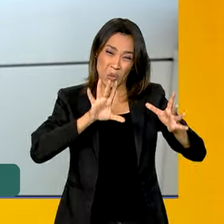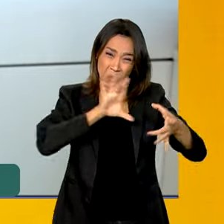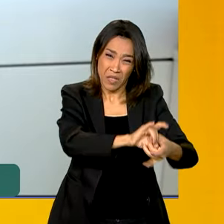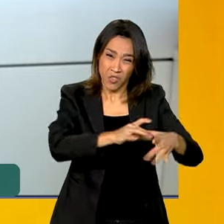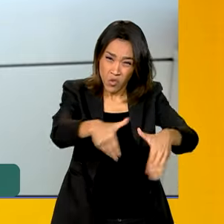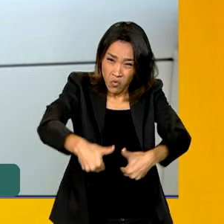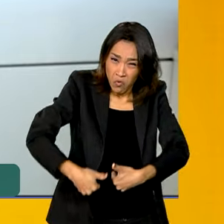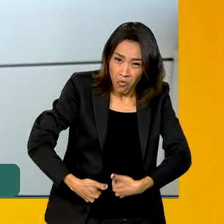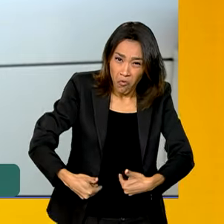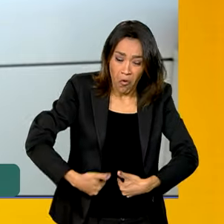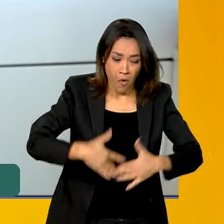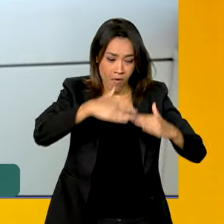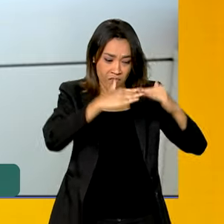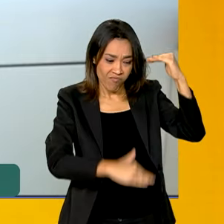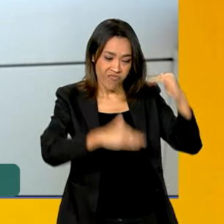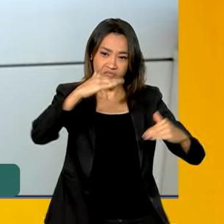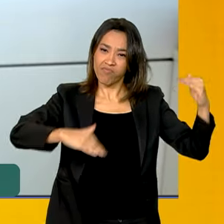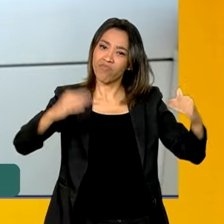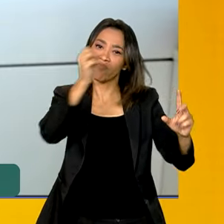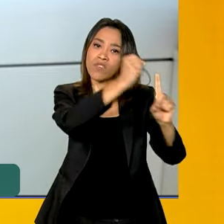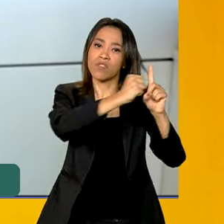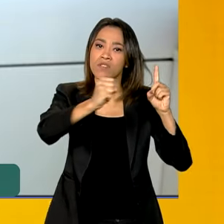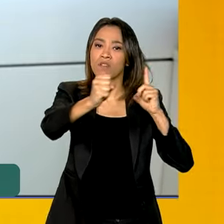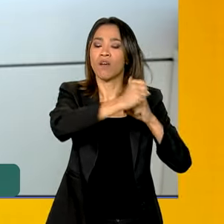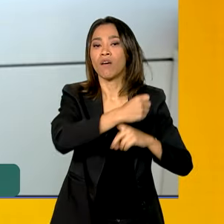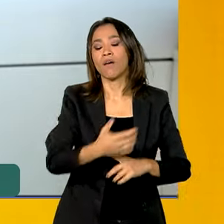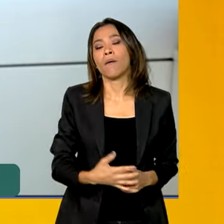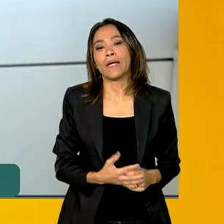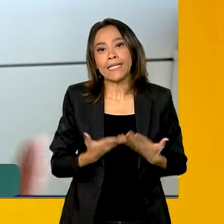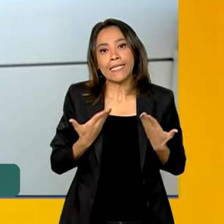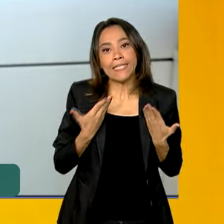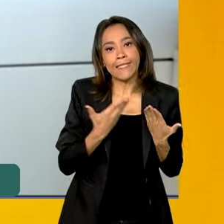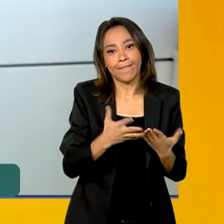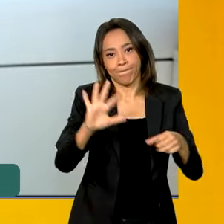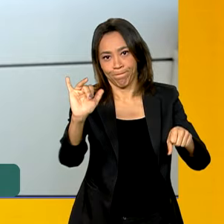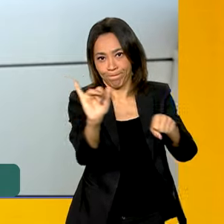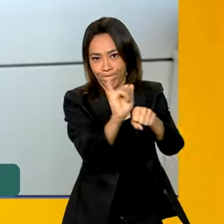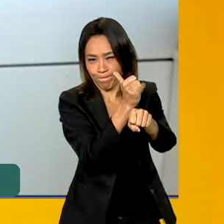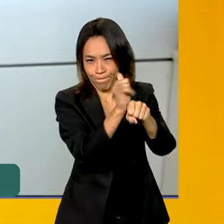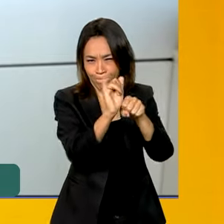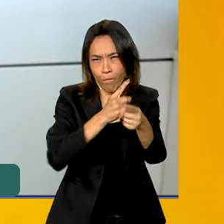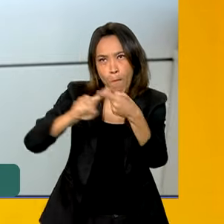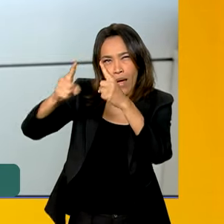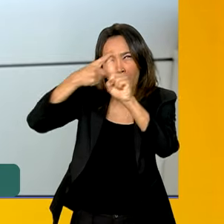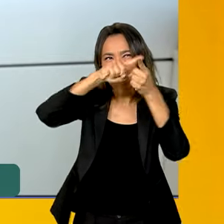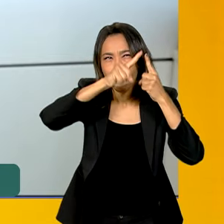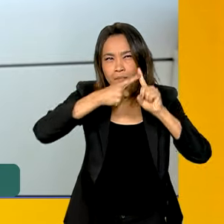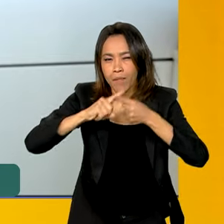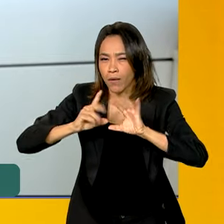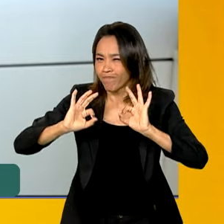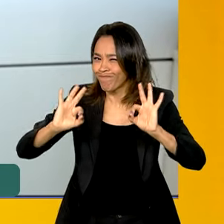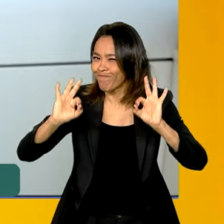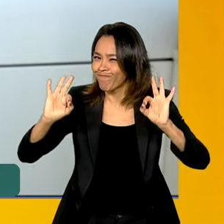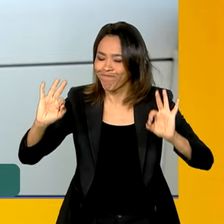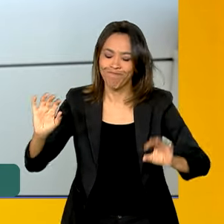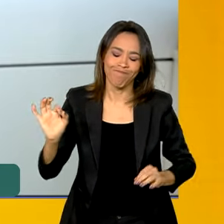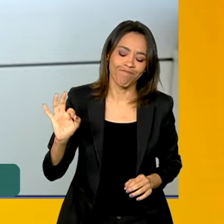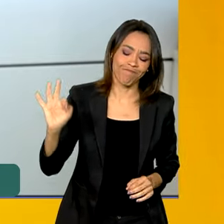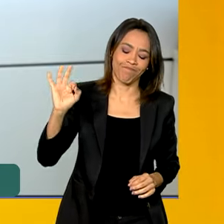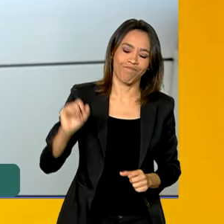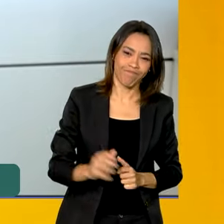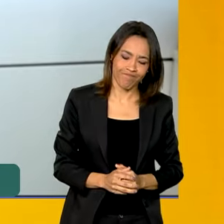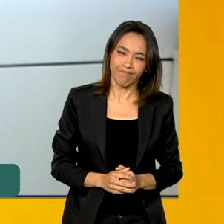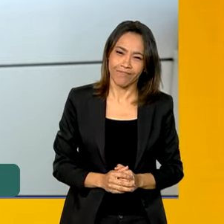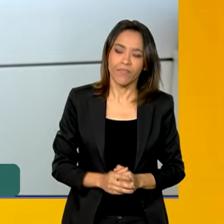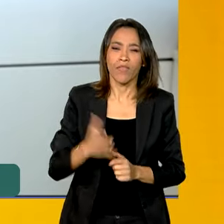com tantas desigualdades. E essa articulação interfederativa é fundamental. Mas o programa Bolsa Família, ele,